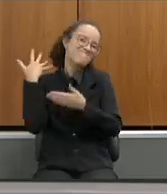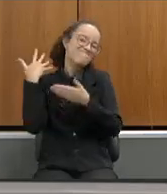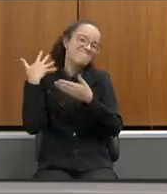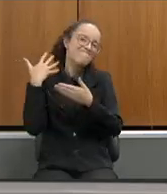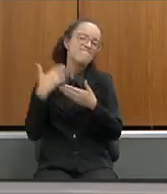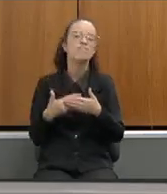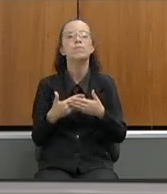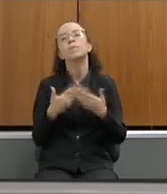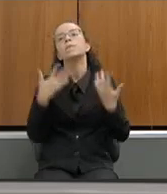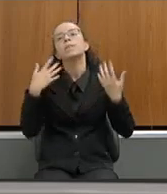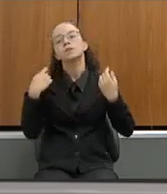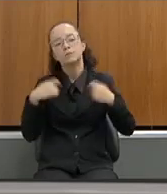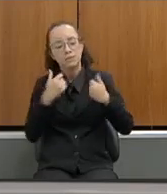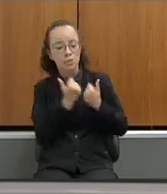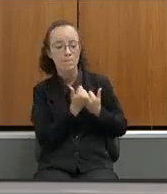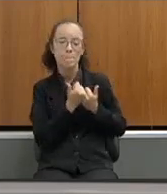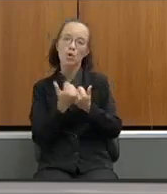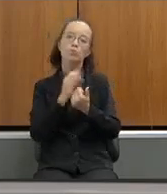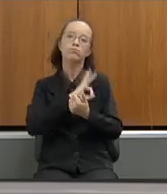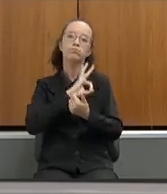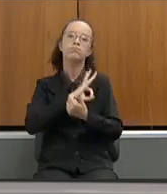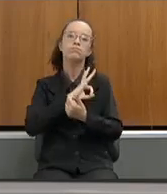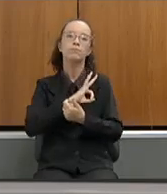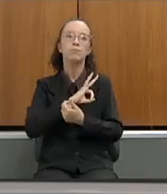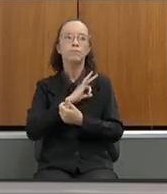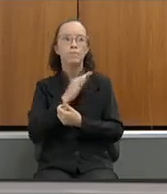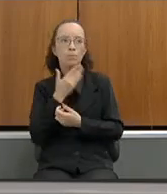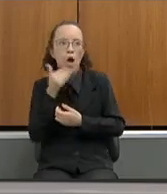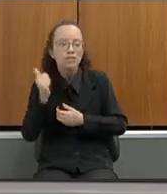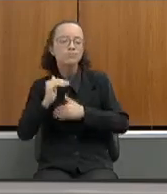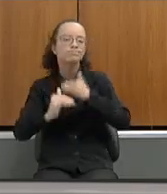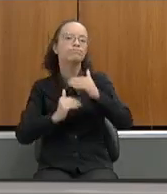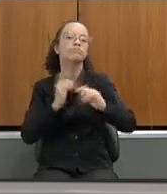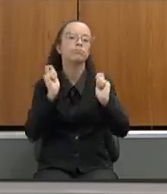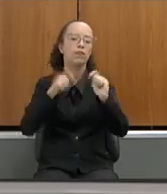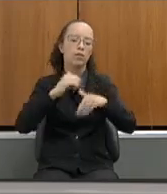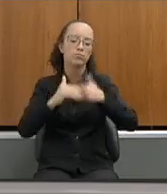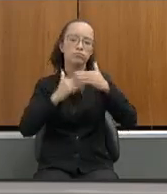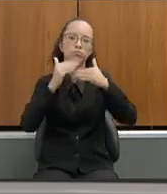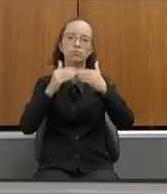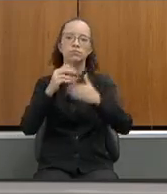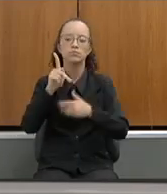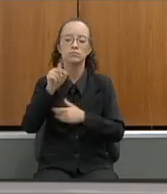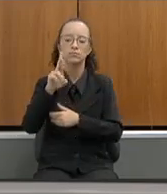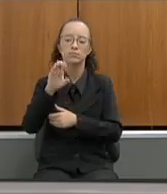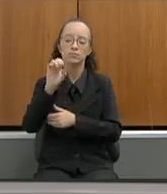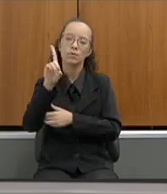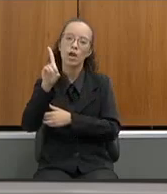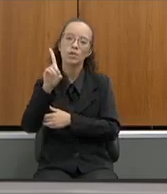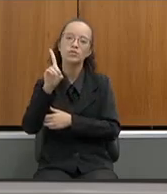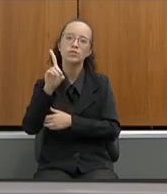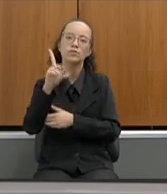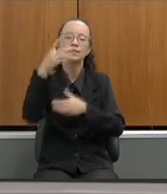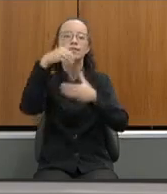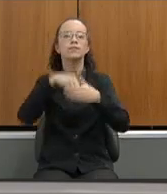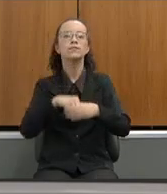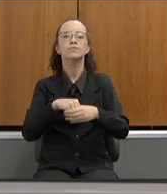iremos sim dar todo o apoio à PM para que ela possa desenvolver as ações do PROERDE dentro das